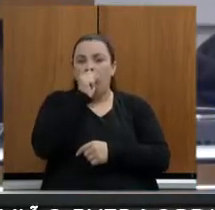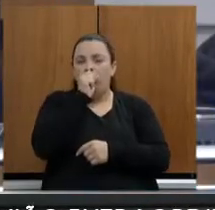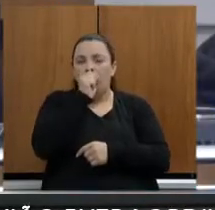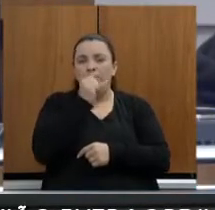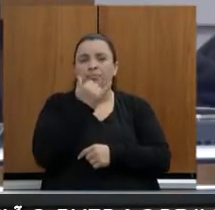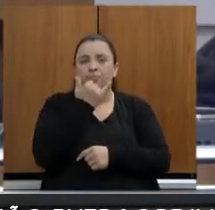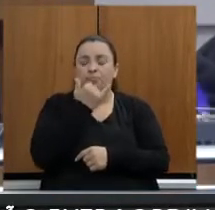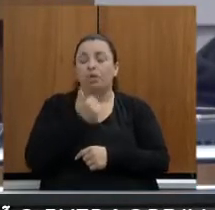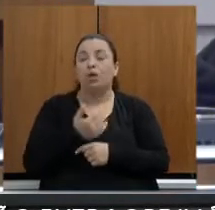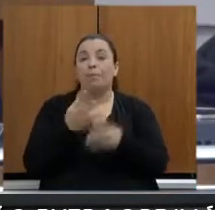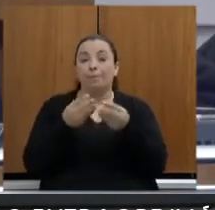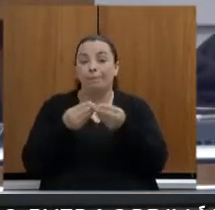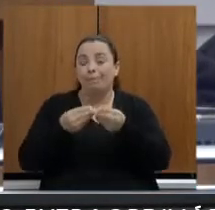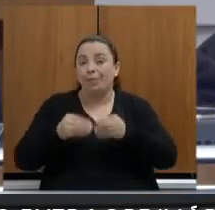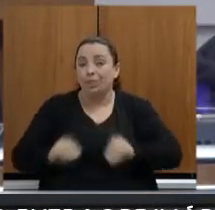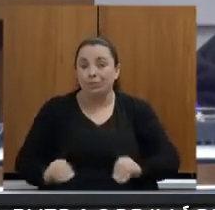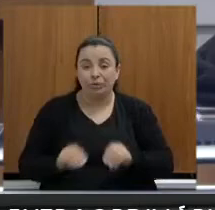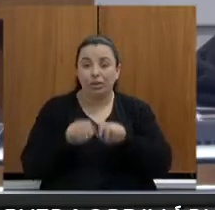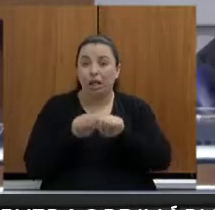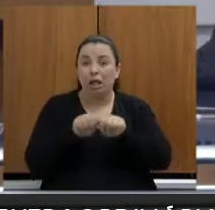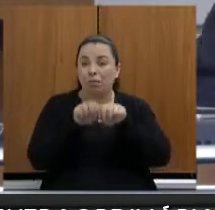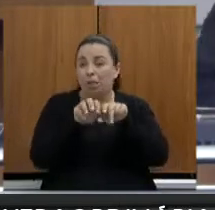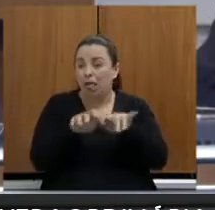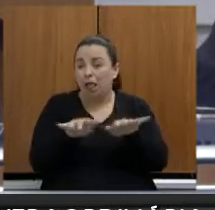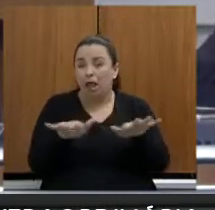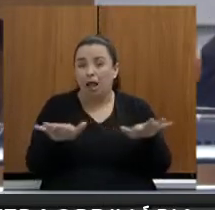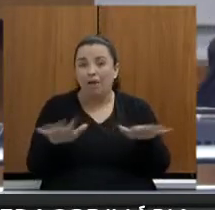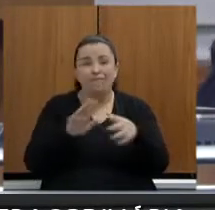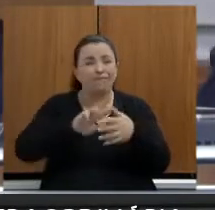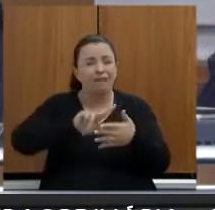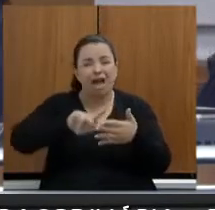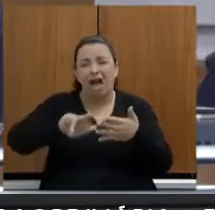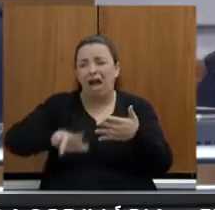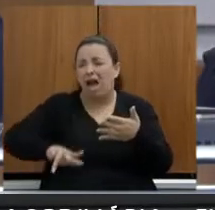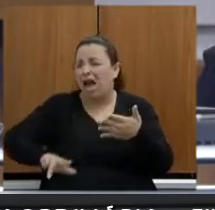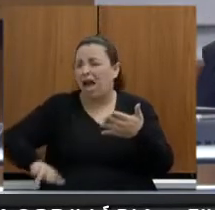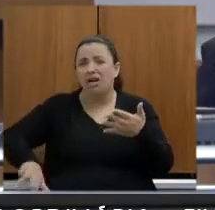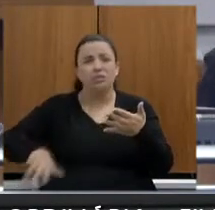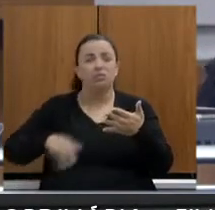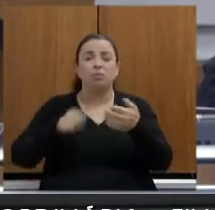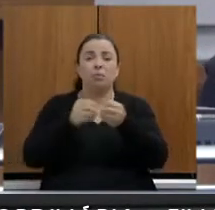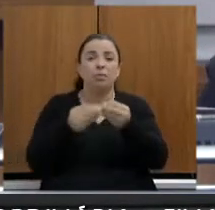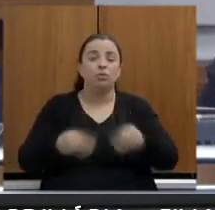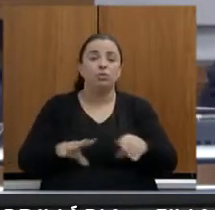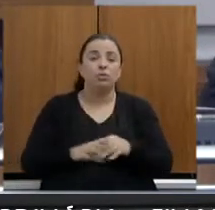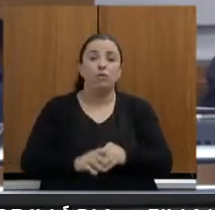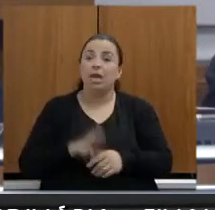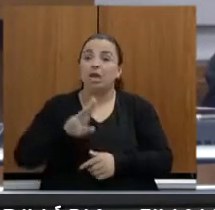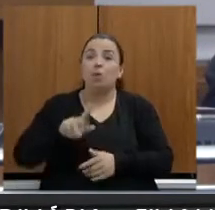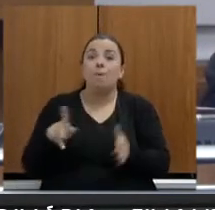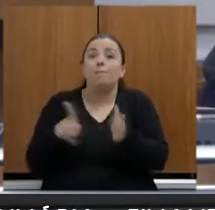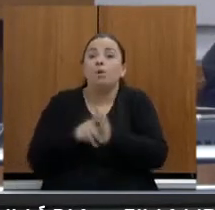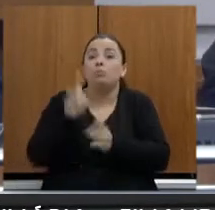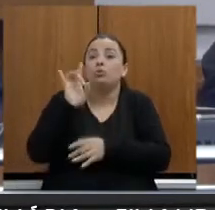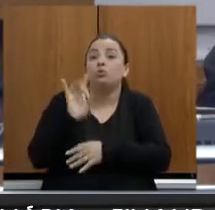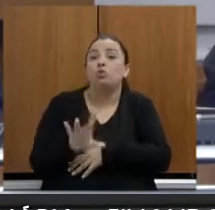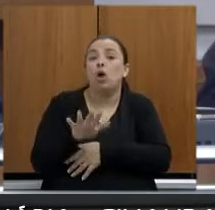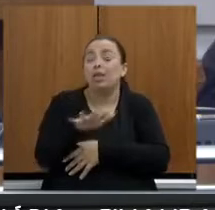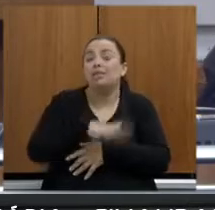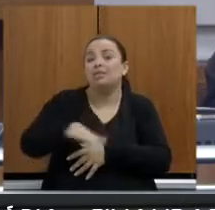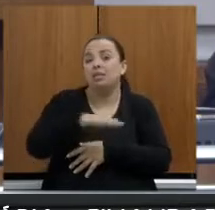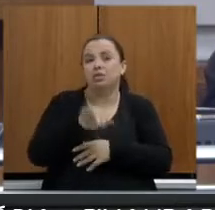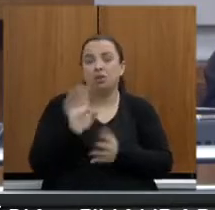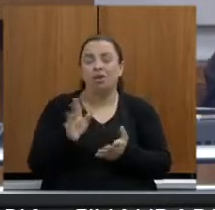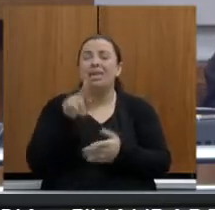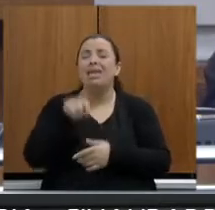prejuízos difusos e que não são específicos daquela região. Então, esses prejuízos difusos,